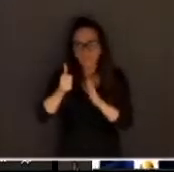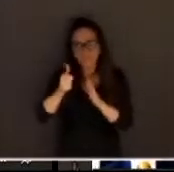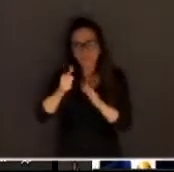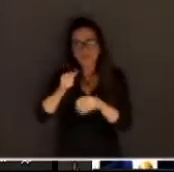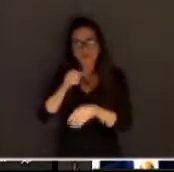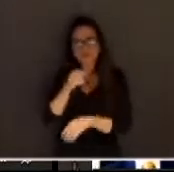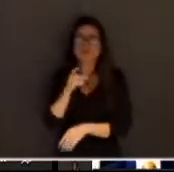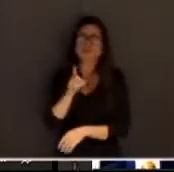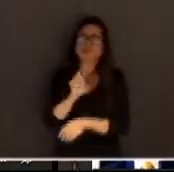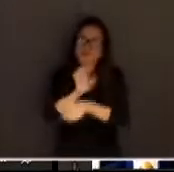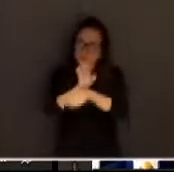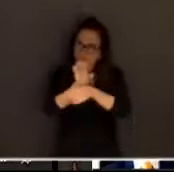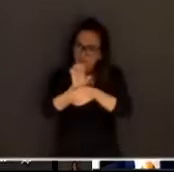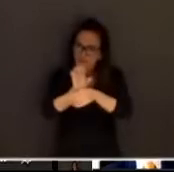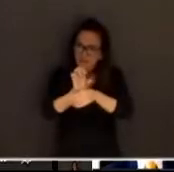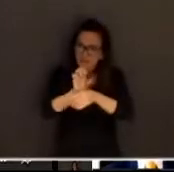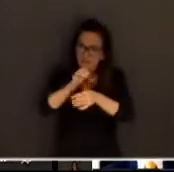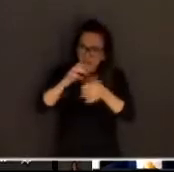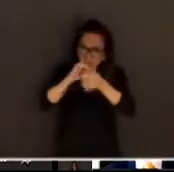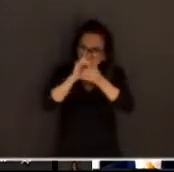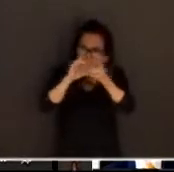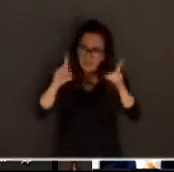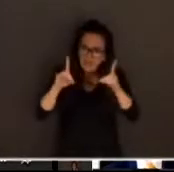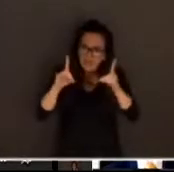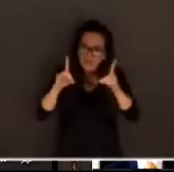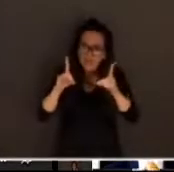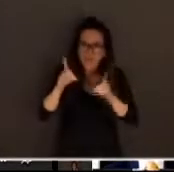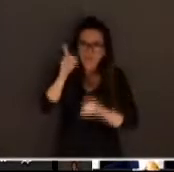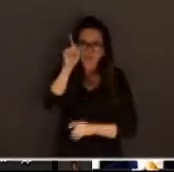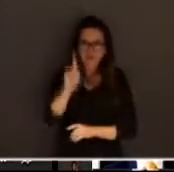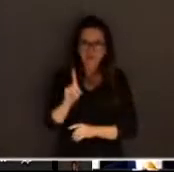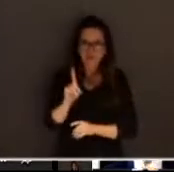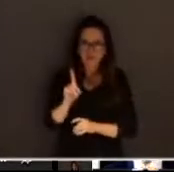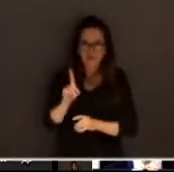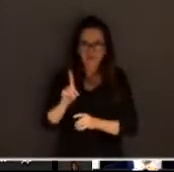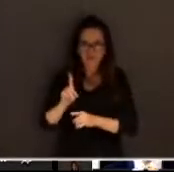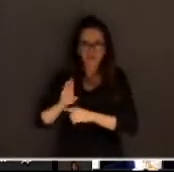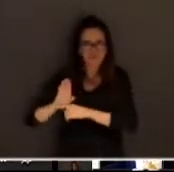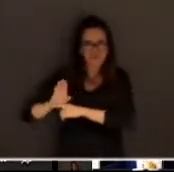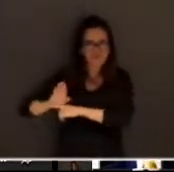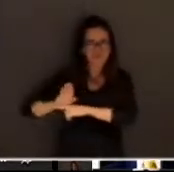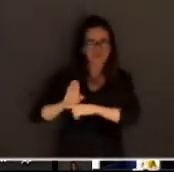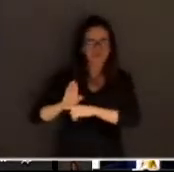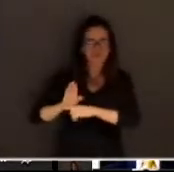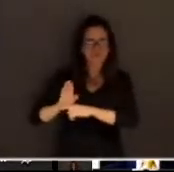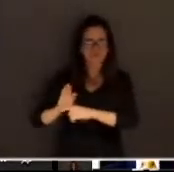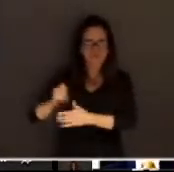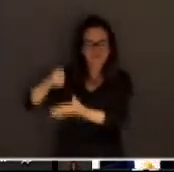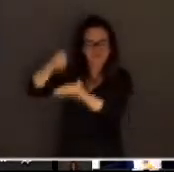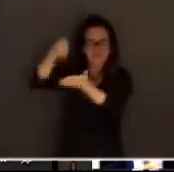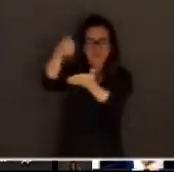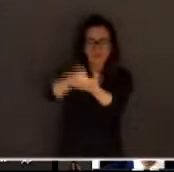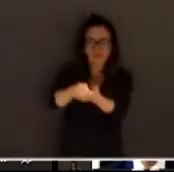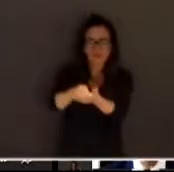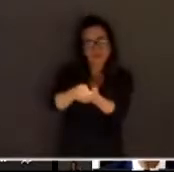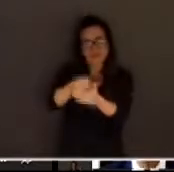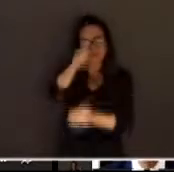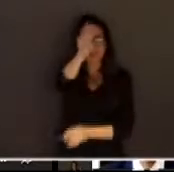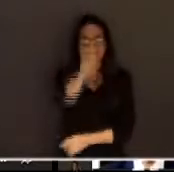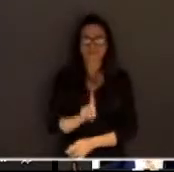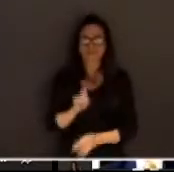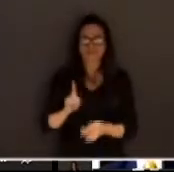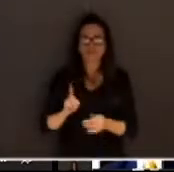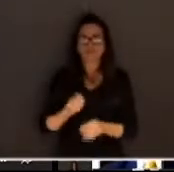tutela é a garantia é a proteção do direito à vida a vida é a base estrutural da comunidade